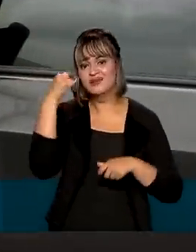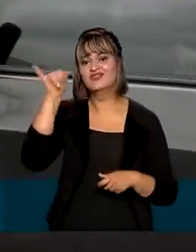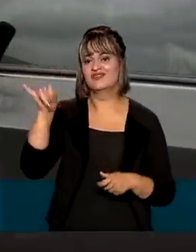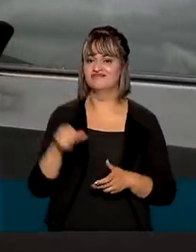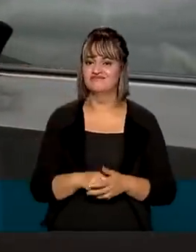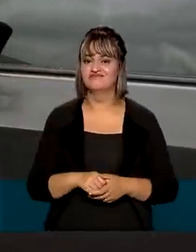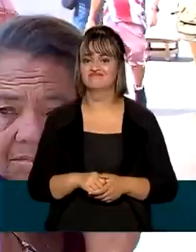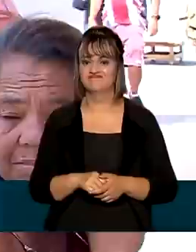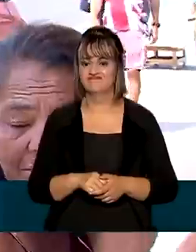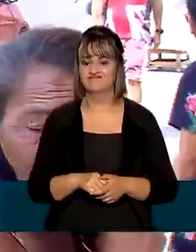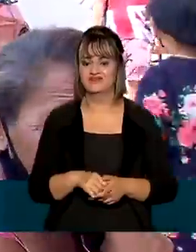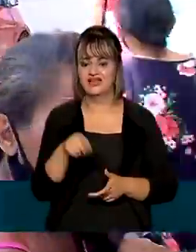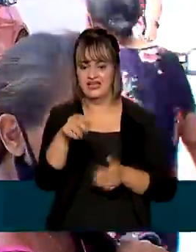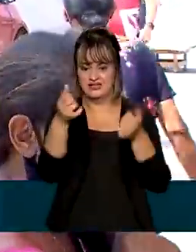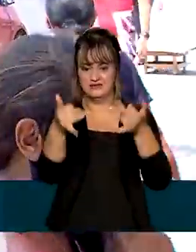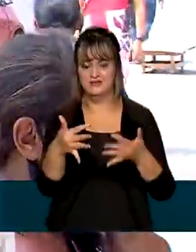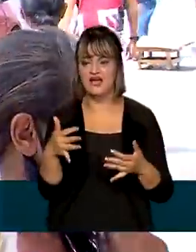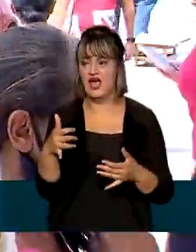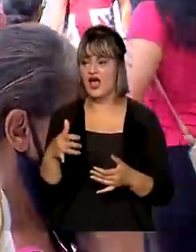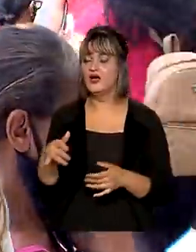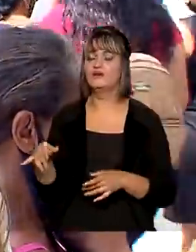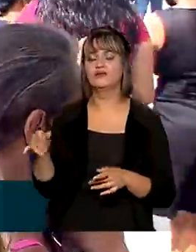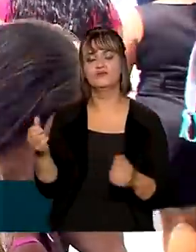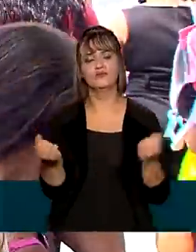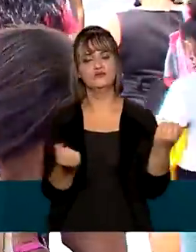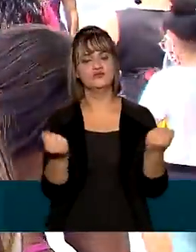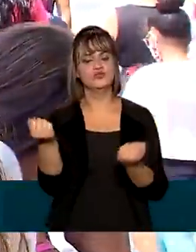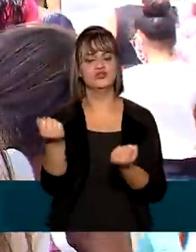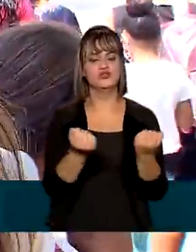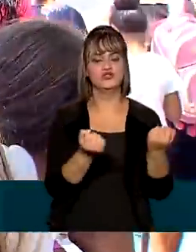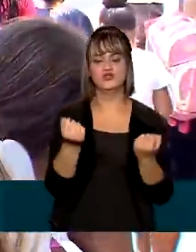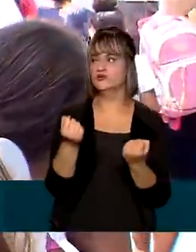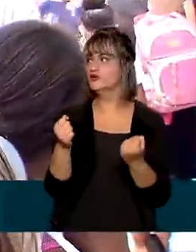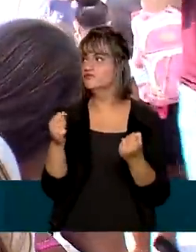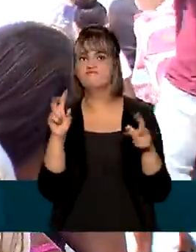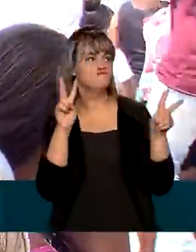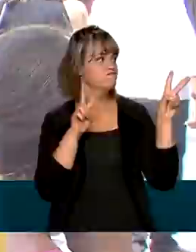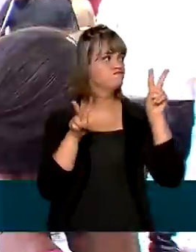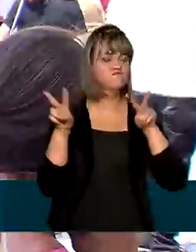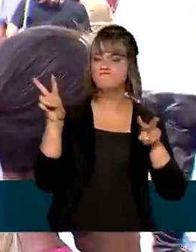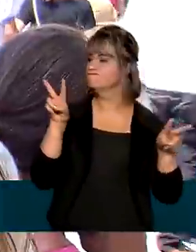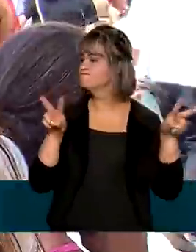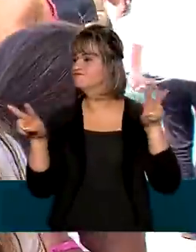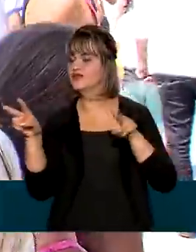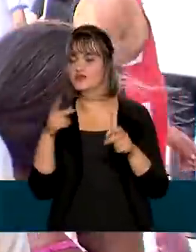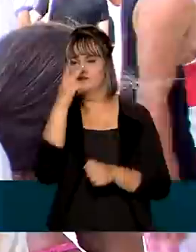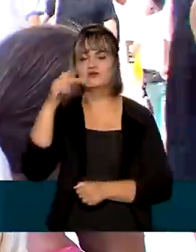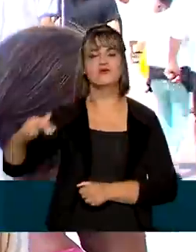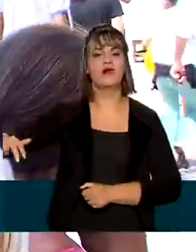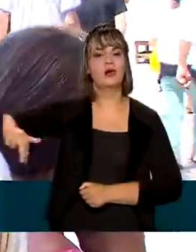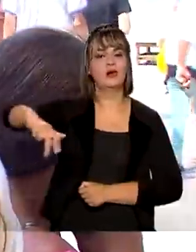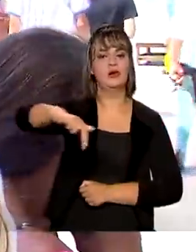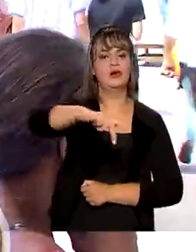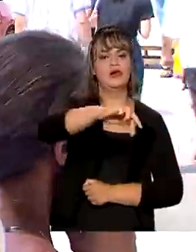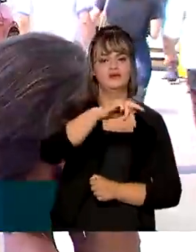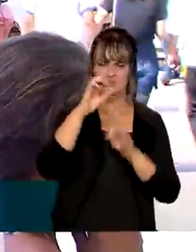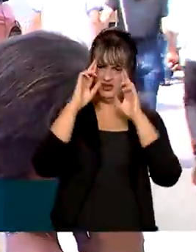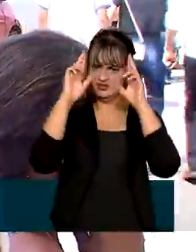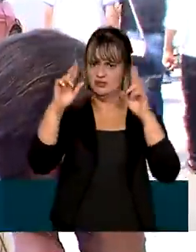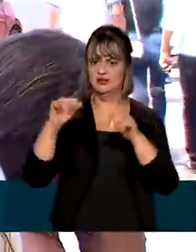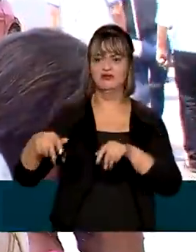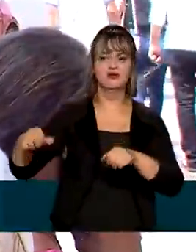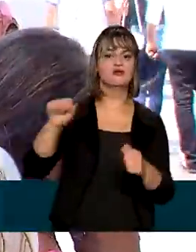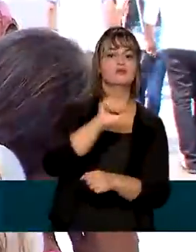ser evitadas. Eu, por exemplo, quando estou no trânsito dirigindo, eu fico atenta a tudo. Até pedestre, né? Respeitar o